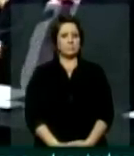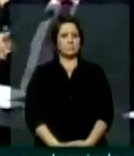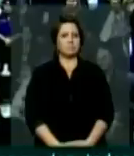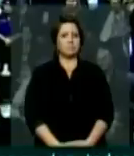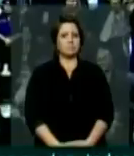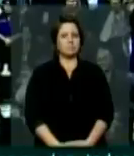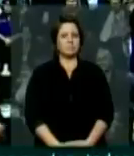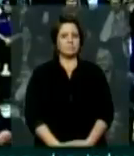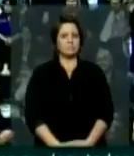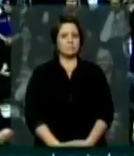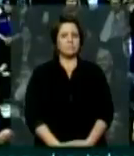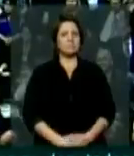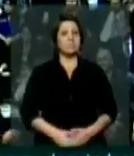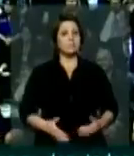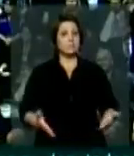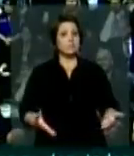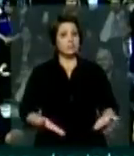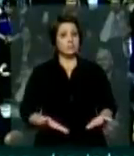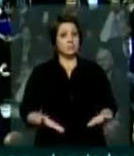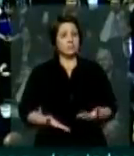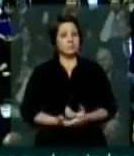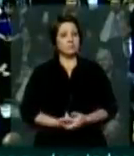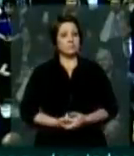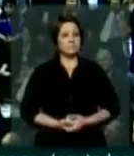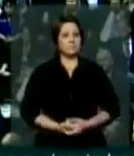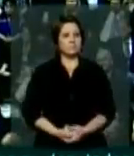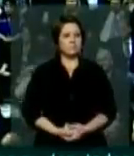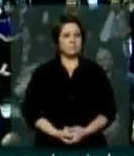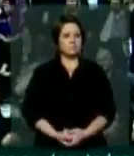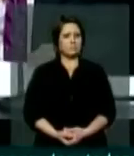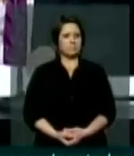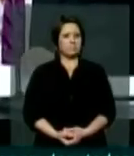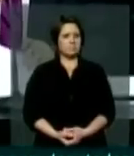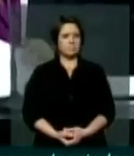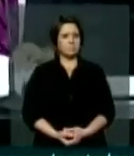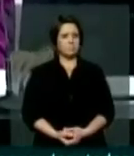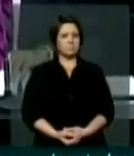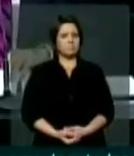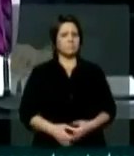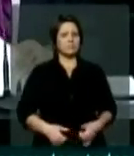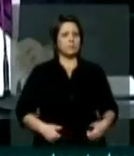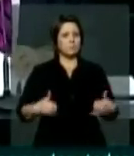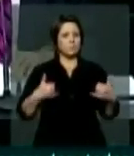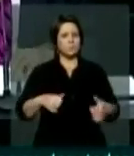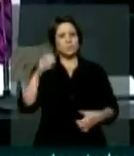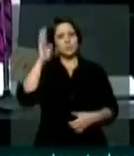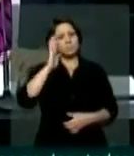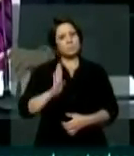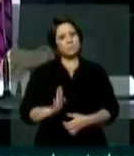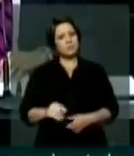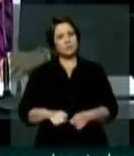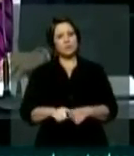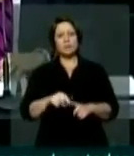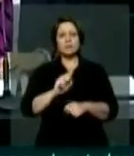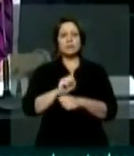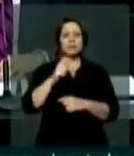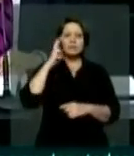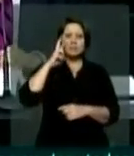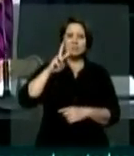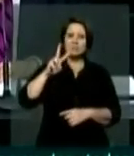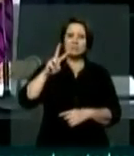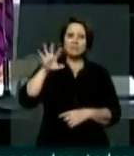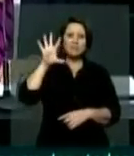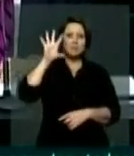E agora, a palavra, com muita honra também, que o Brasil todo aguarda para